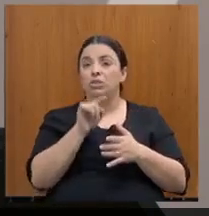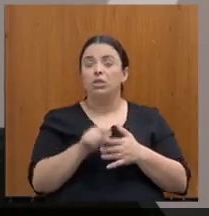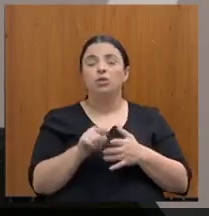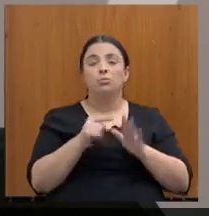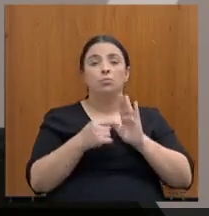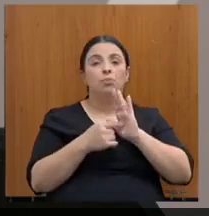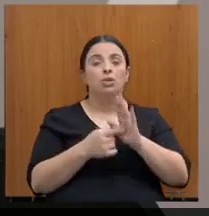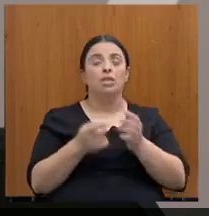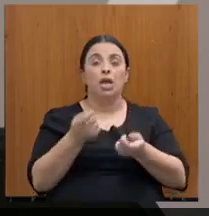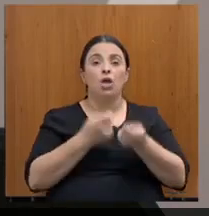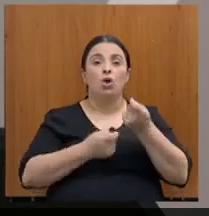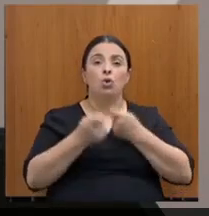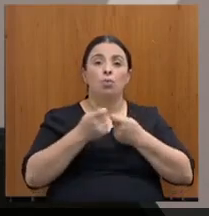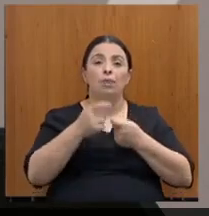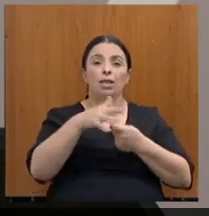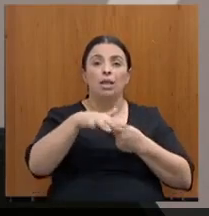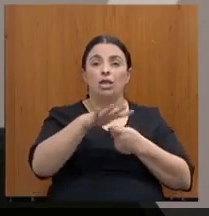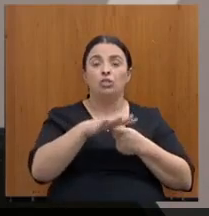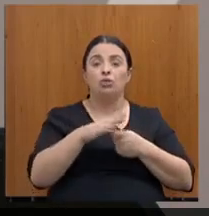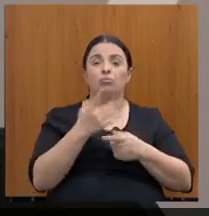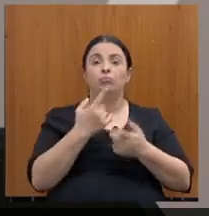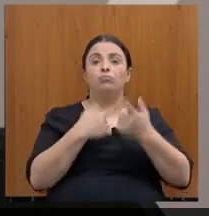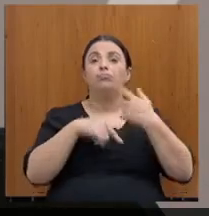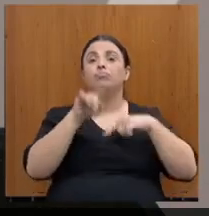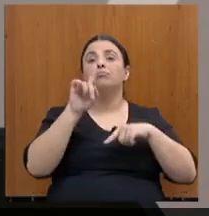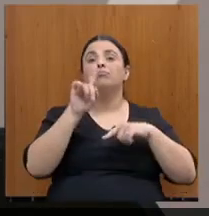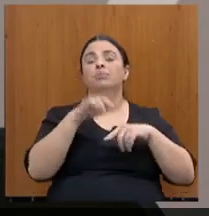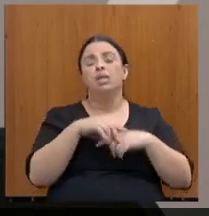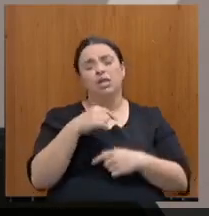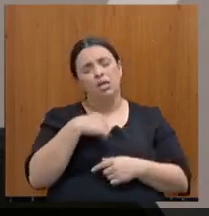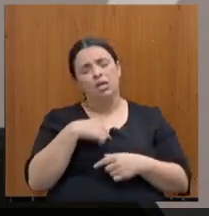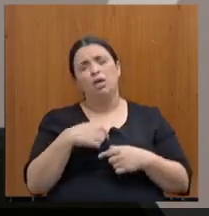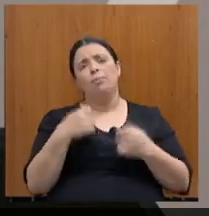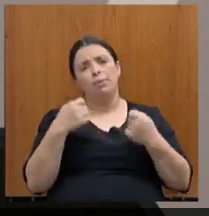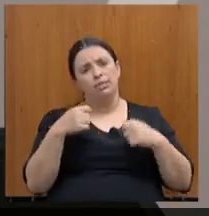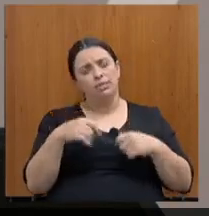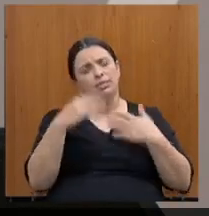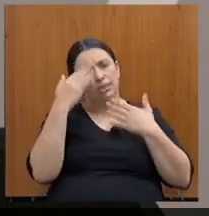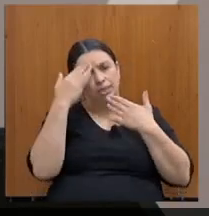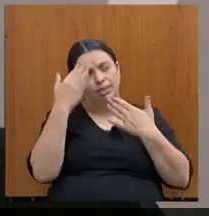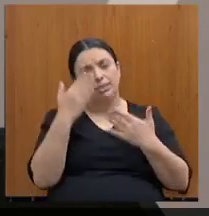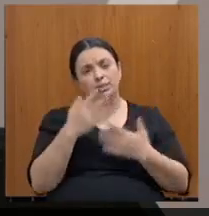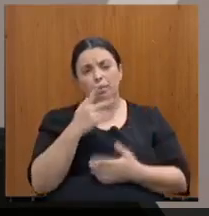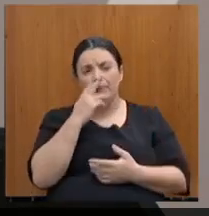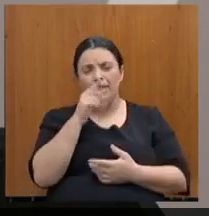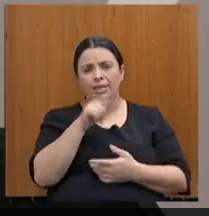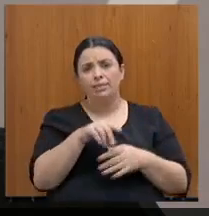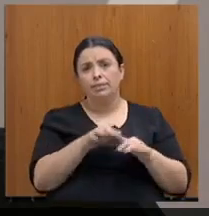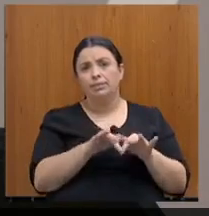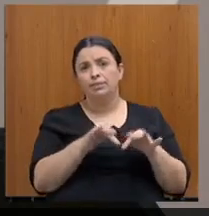preciso deixar aqui esse agradecimento, porque isso é, pode parecer pequeno,